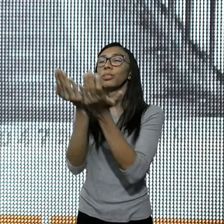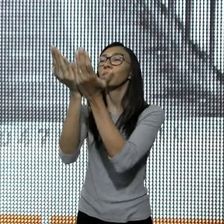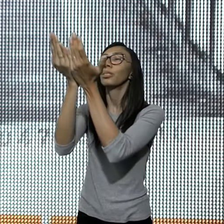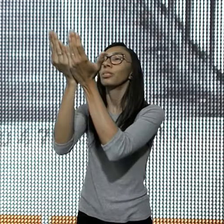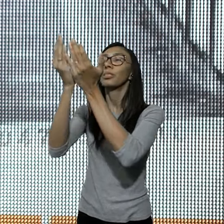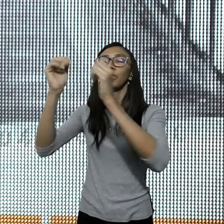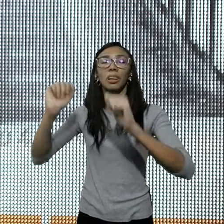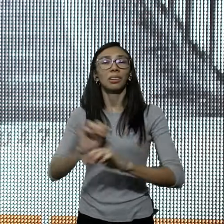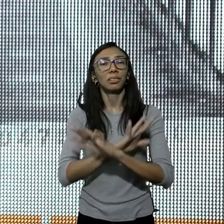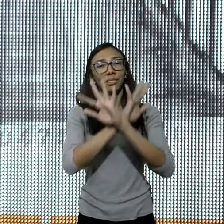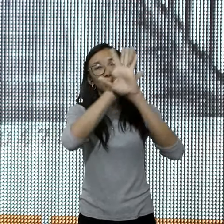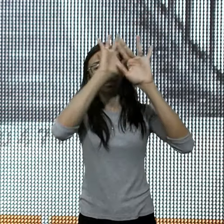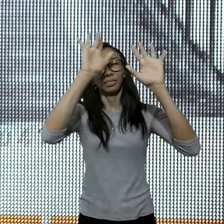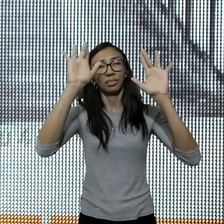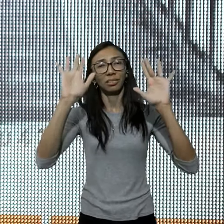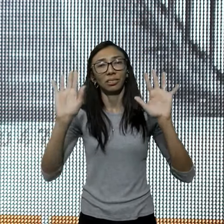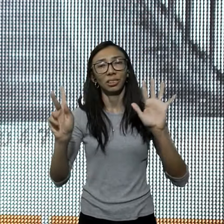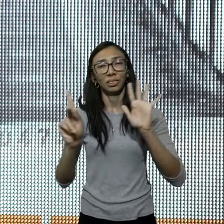viver para a glória dele,